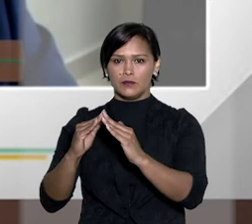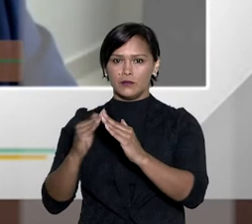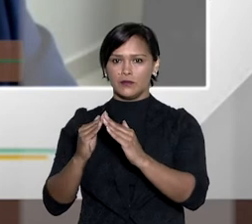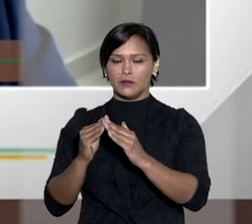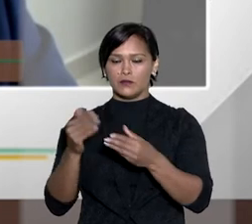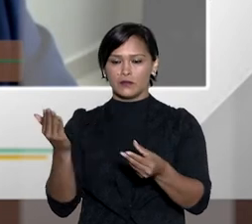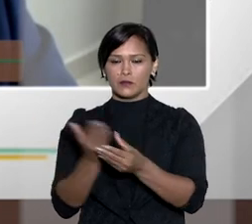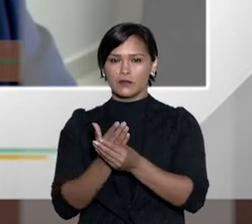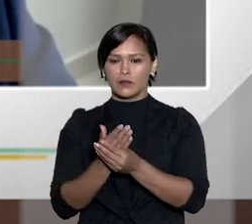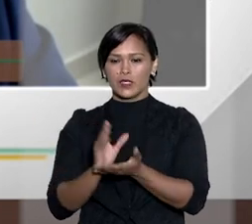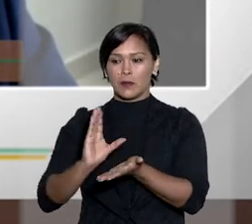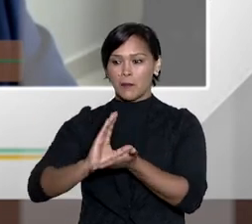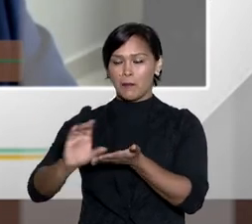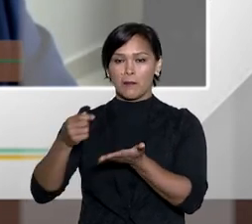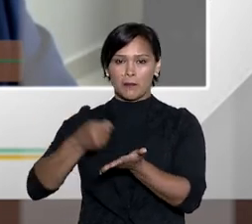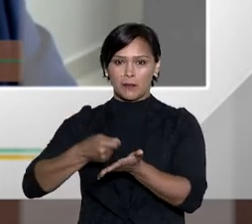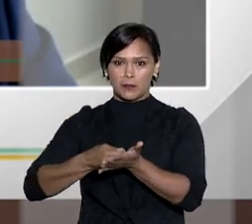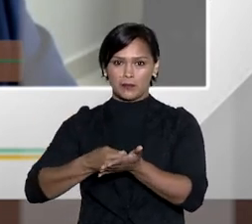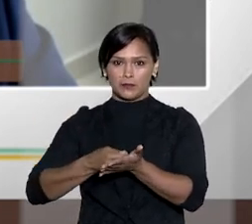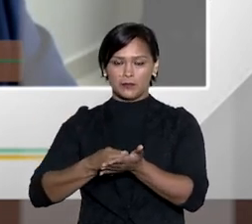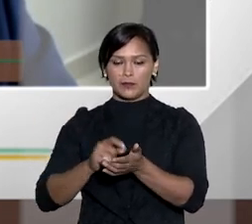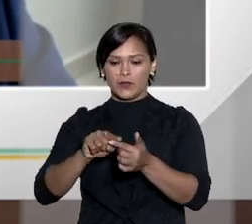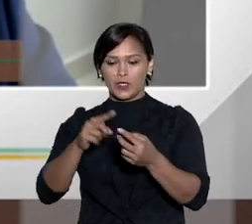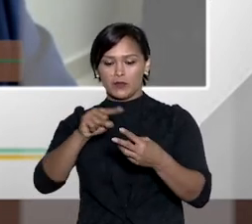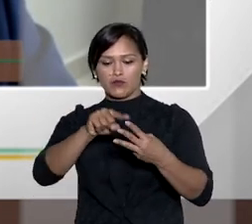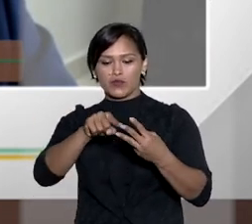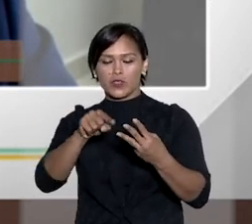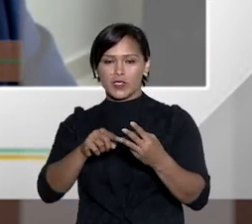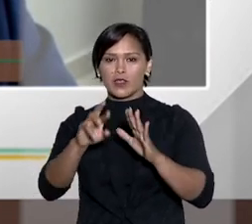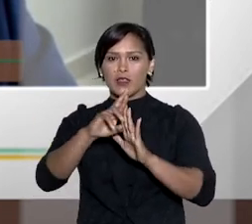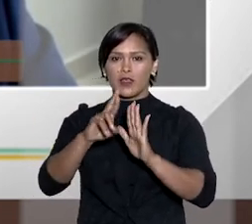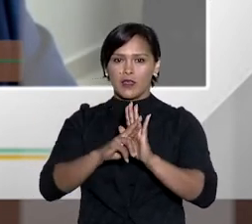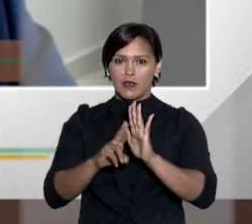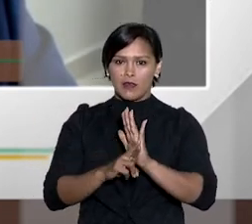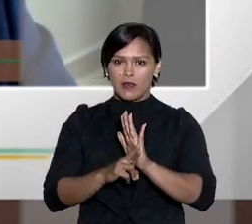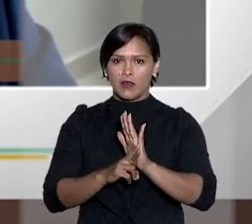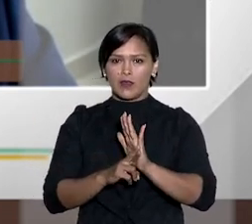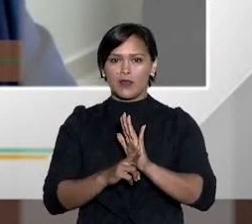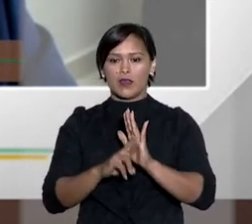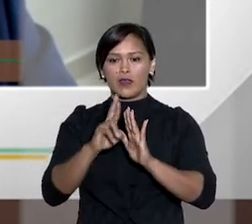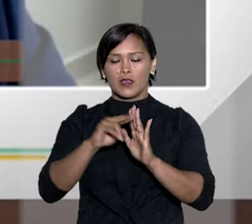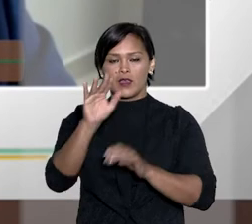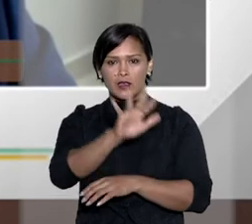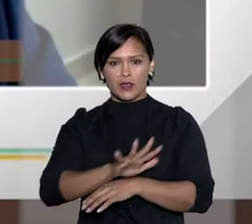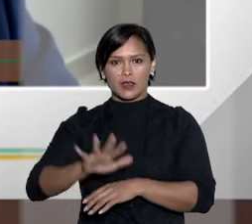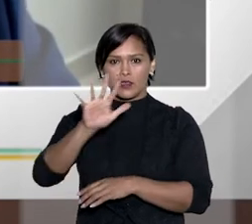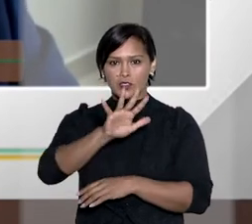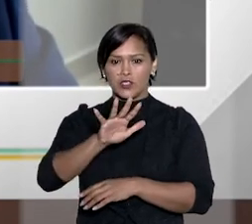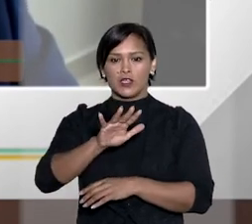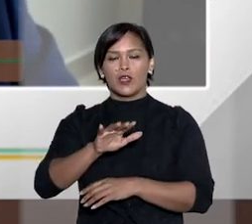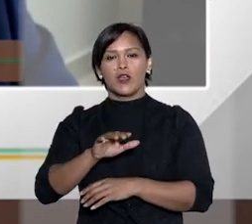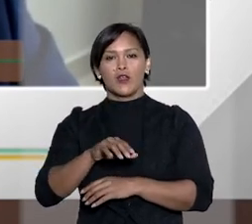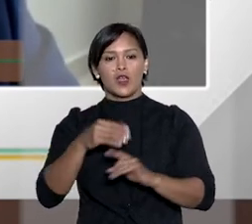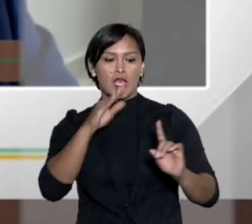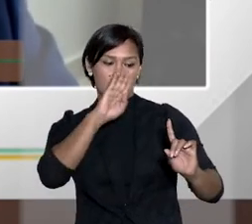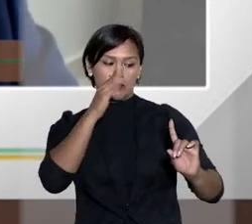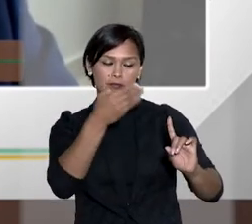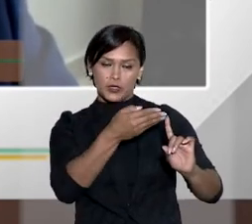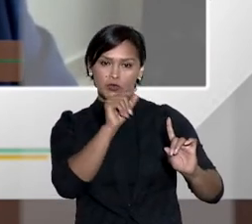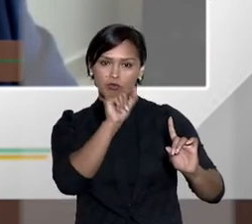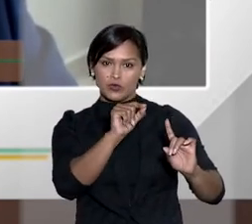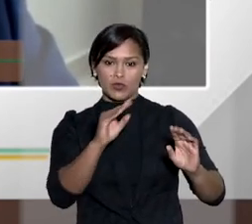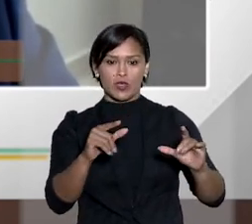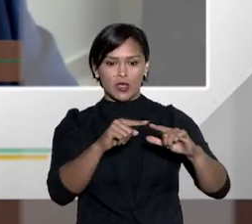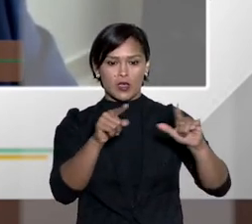o domicílio do autor em casos de ação indenizatória então são as três regras e a regra a